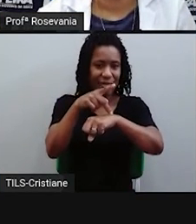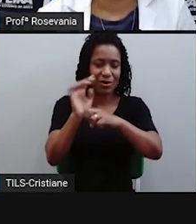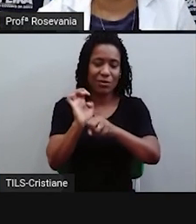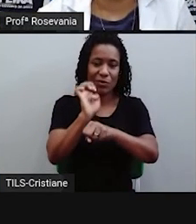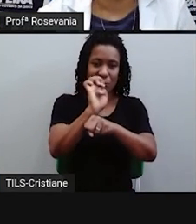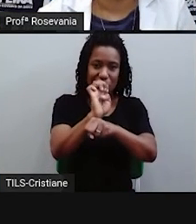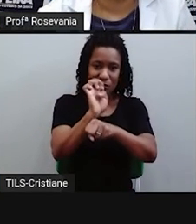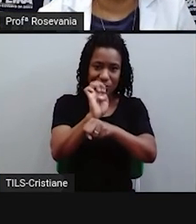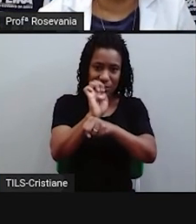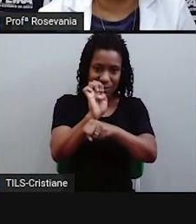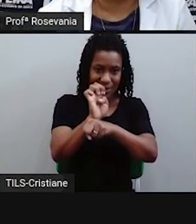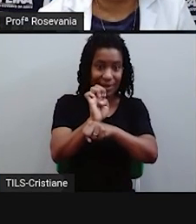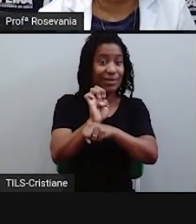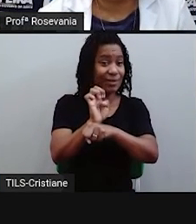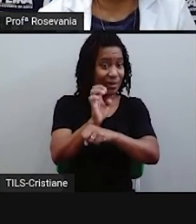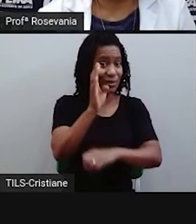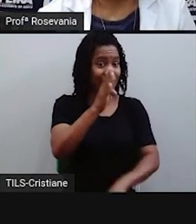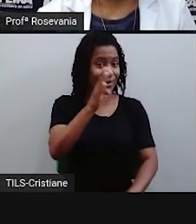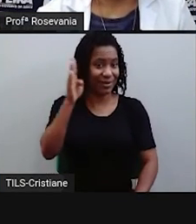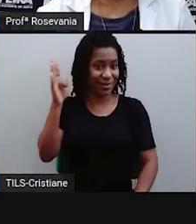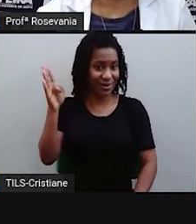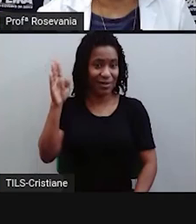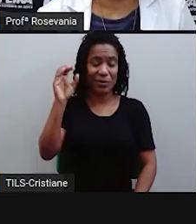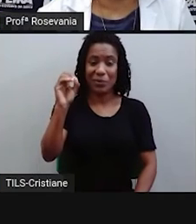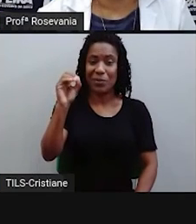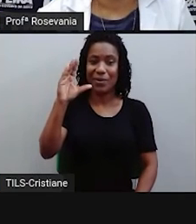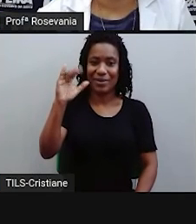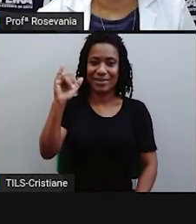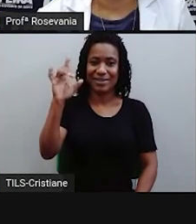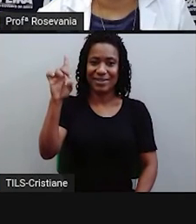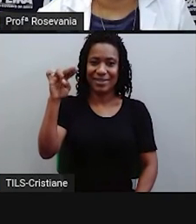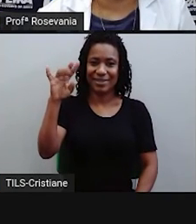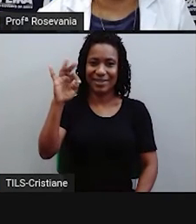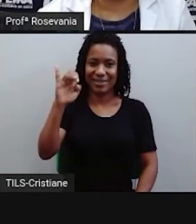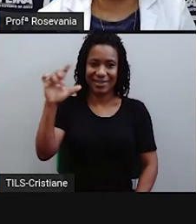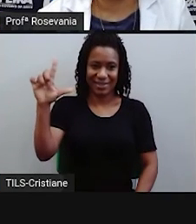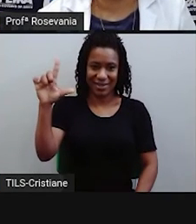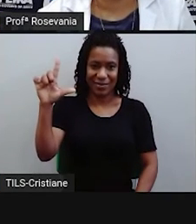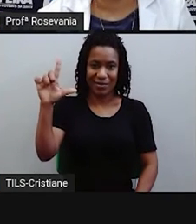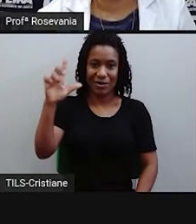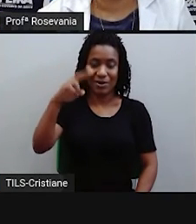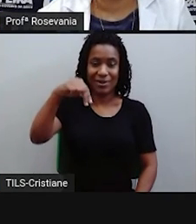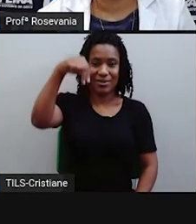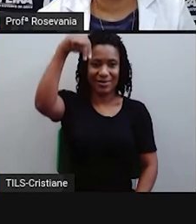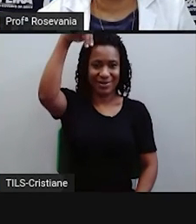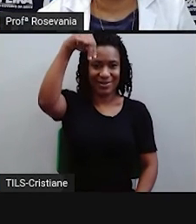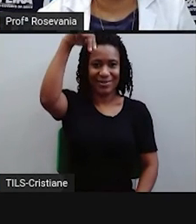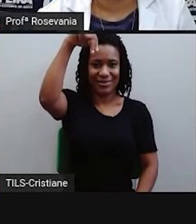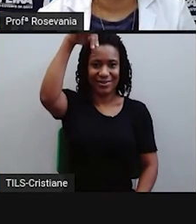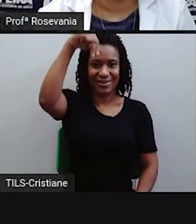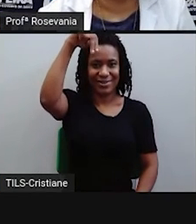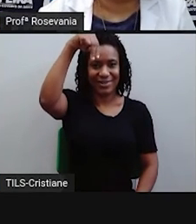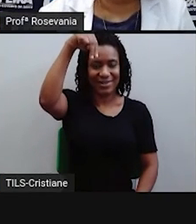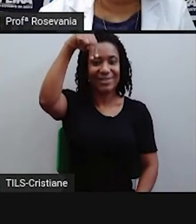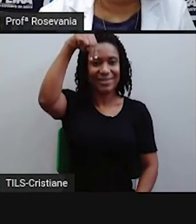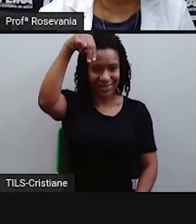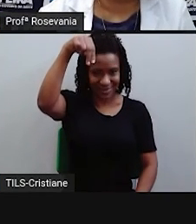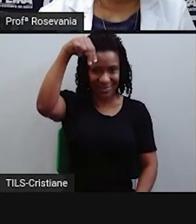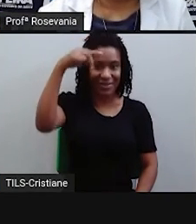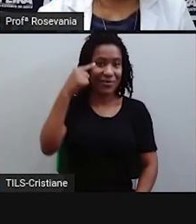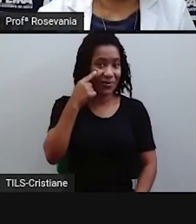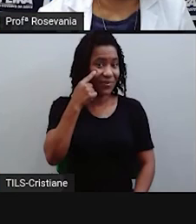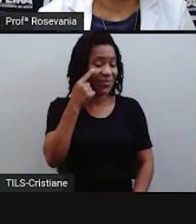no hemisfério ocidental e no hemisfério norte. Por quê? Porque eu estou a oeste de